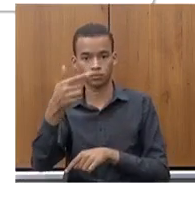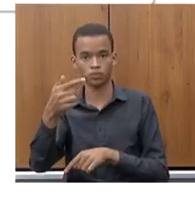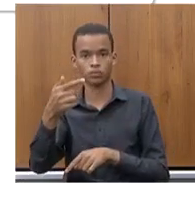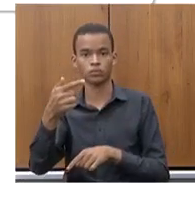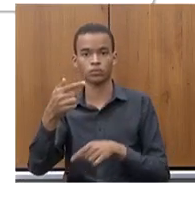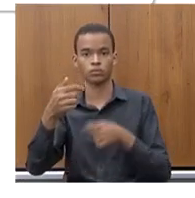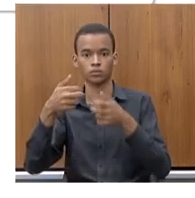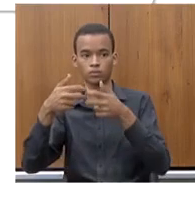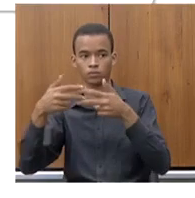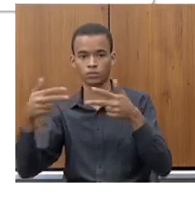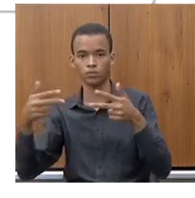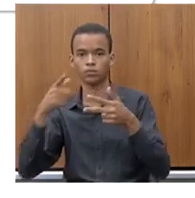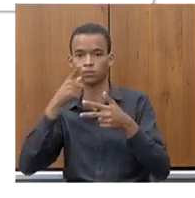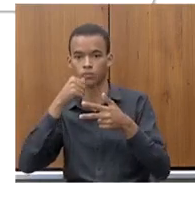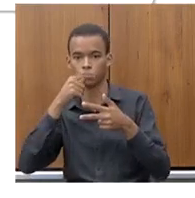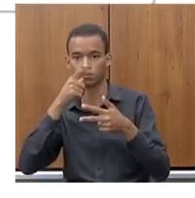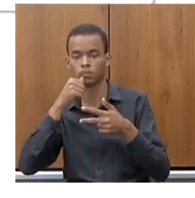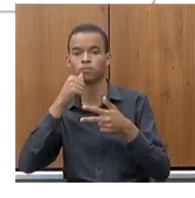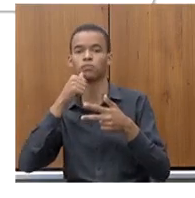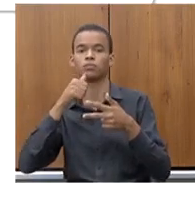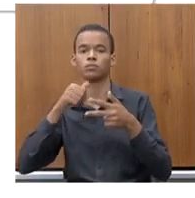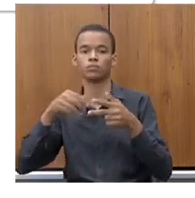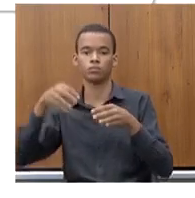kit que vem a caixa d'água com tubo